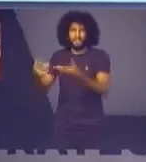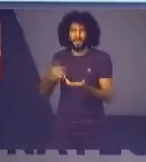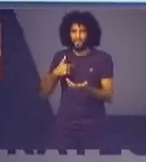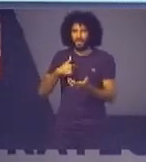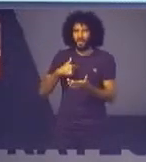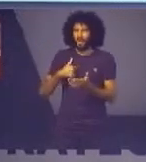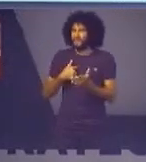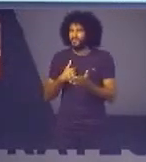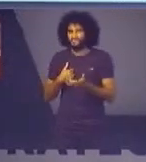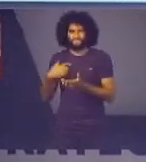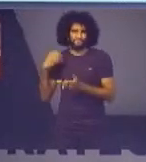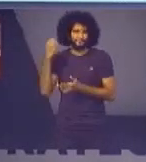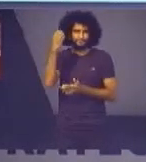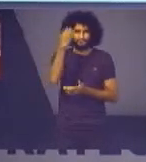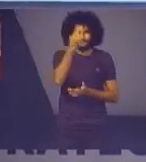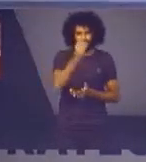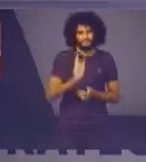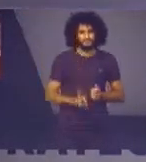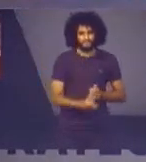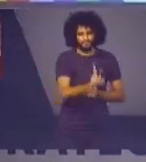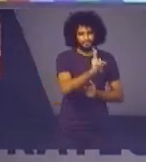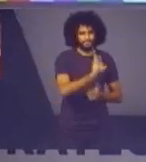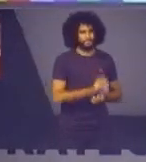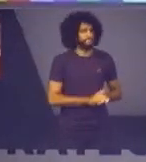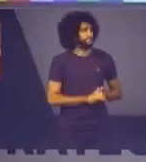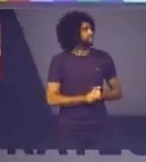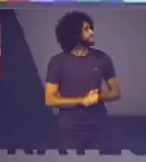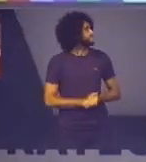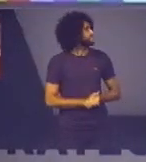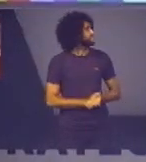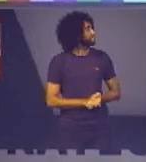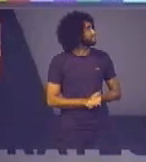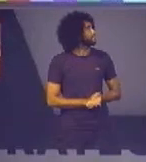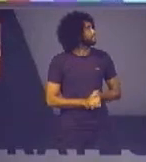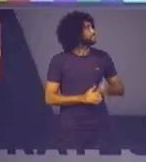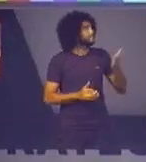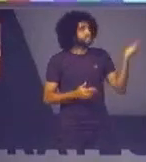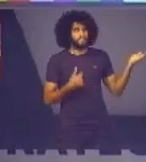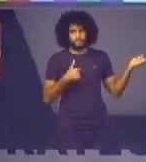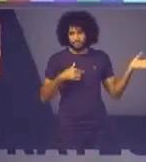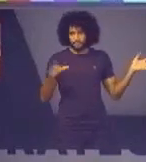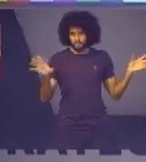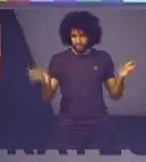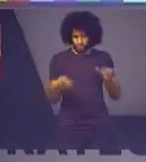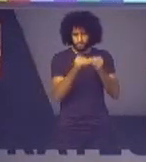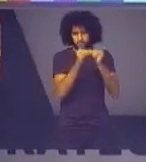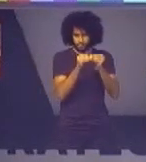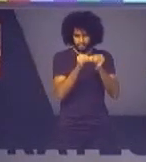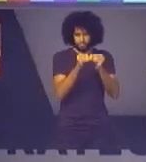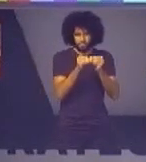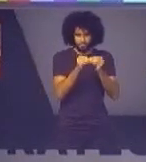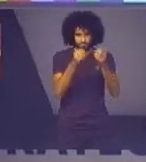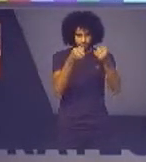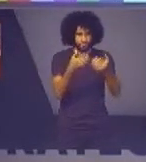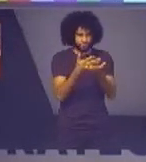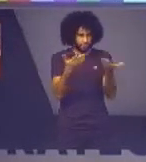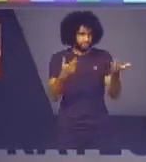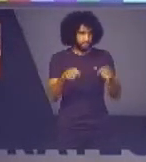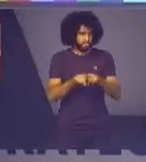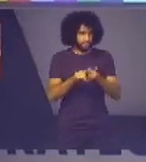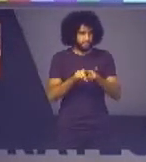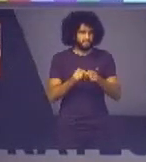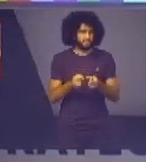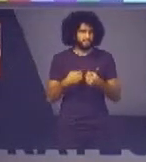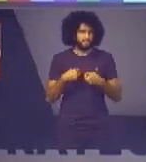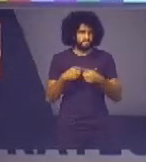estrada a próxima e aqui eu concluo dizendo para vocês e me colocando à disposição